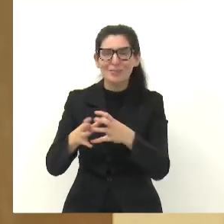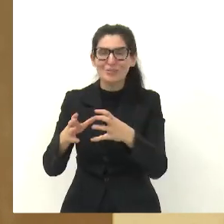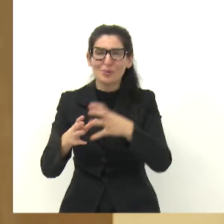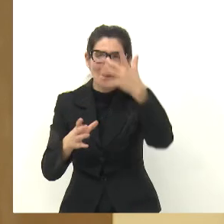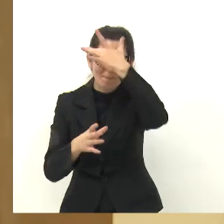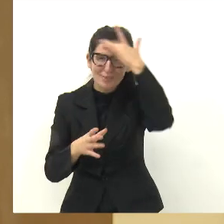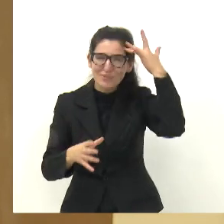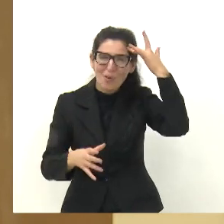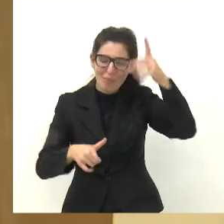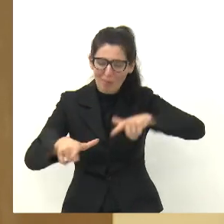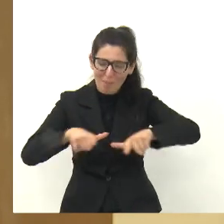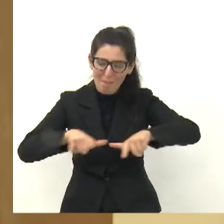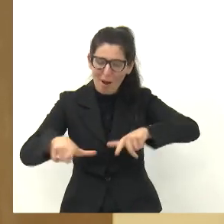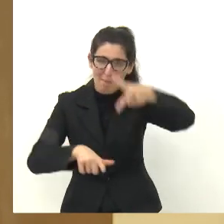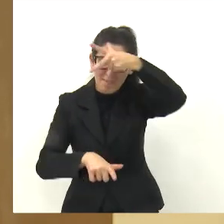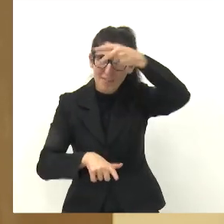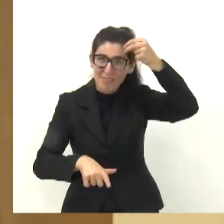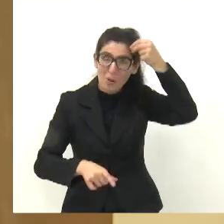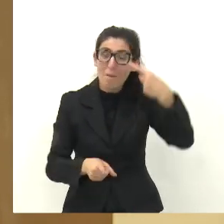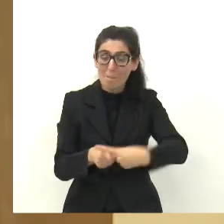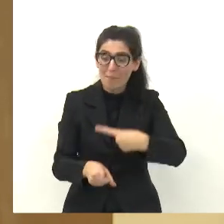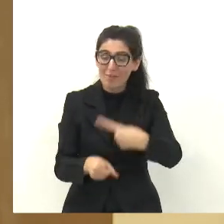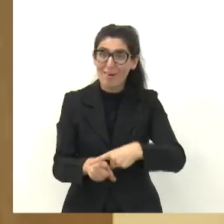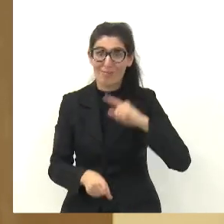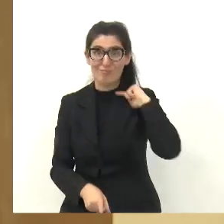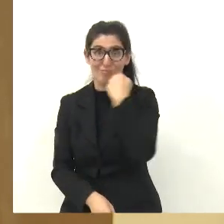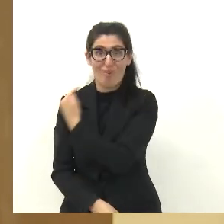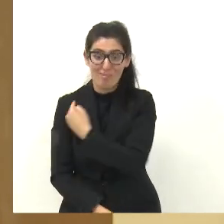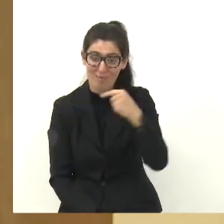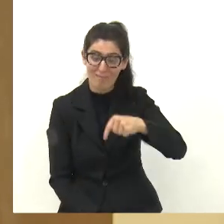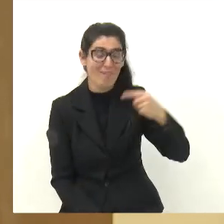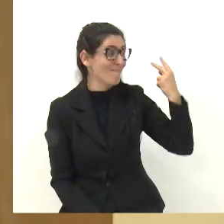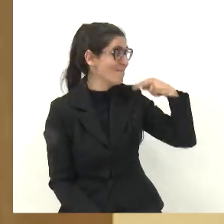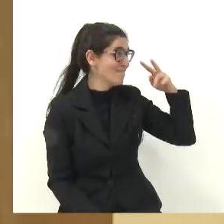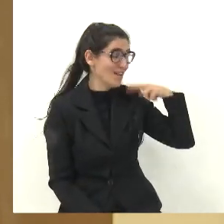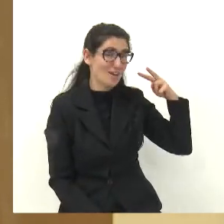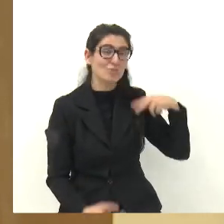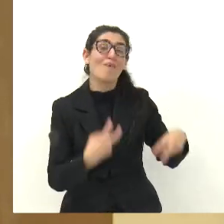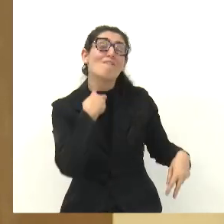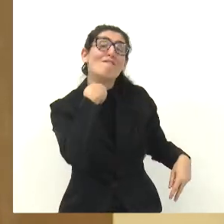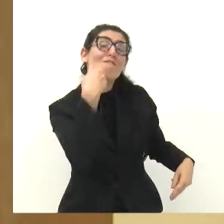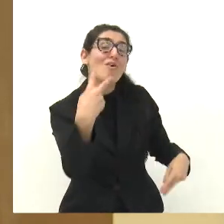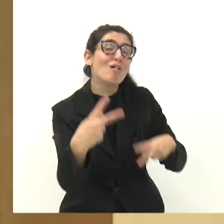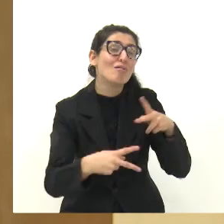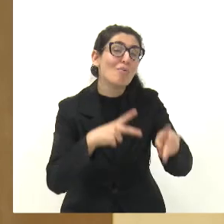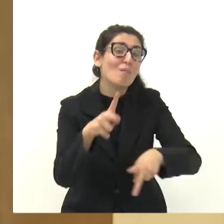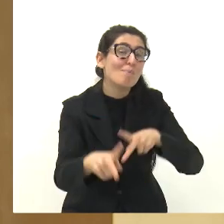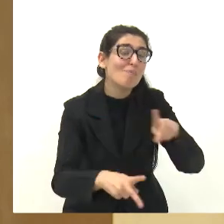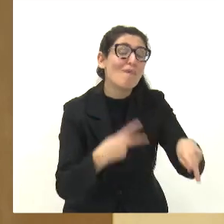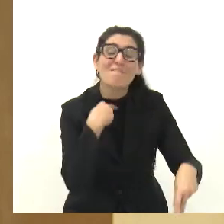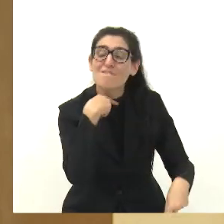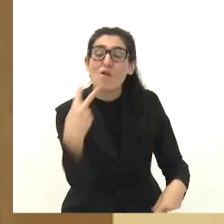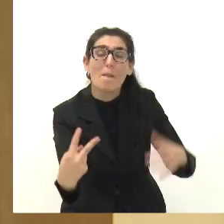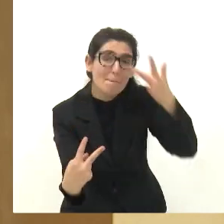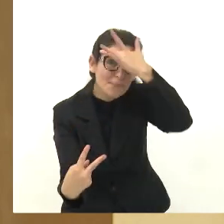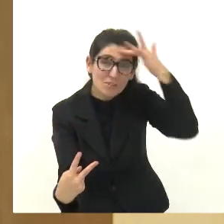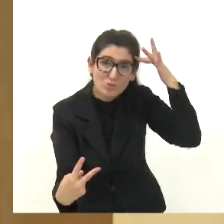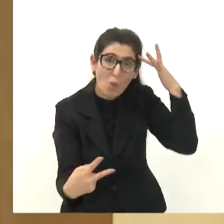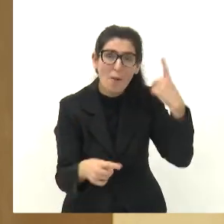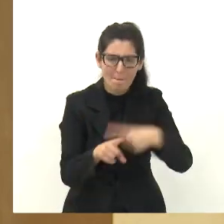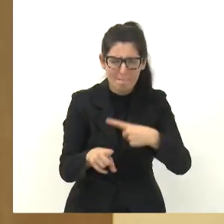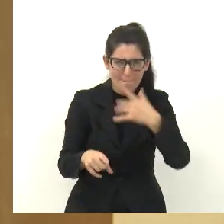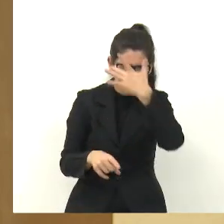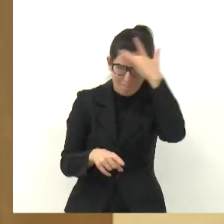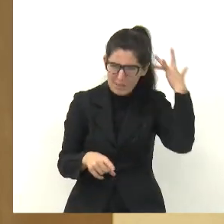urbana, porque o vereador é a voz do munícipe da cidade de Jacareí. Eles cobram os gabinetes aqui, os vereadores, e nós temos que